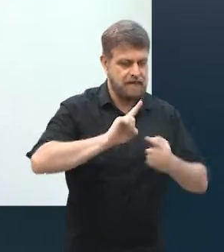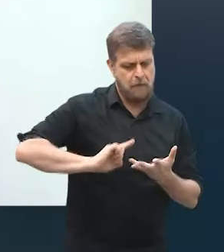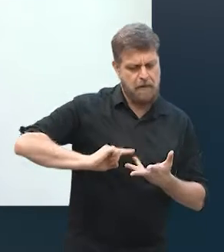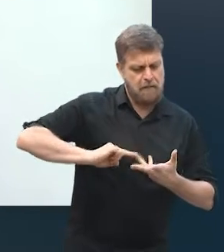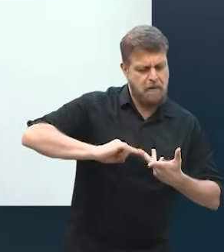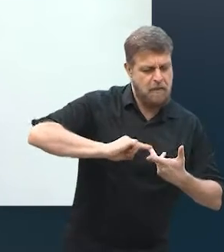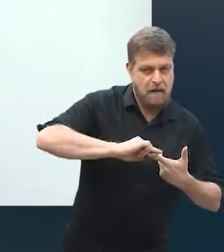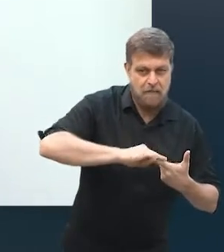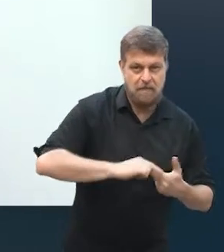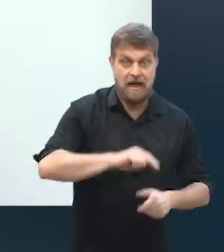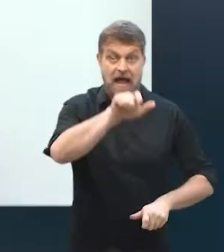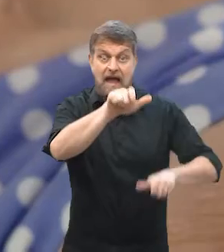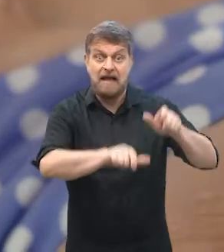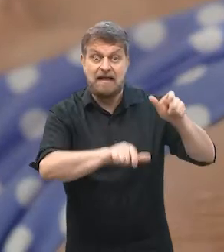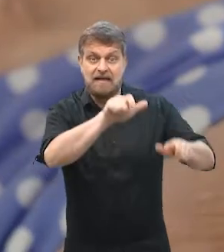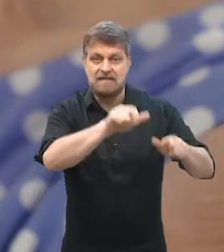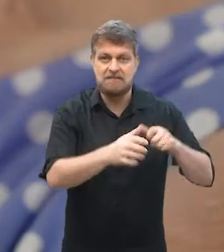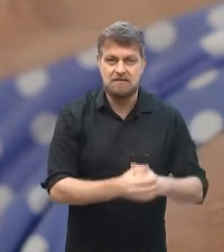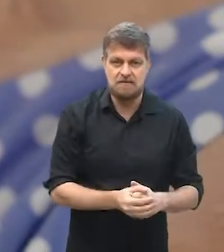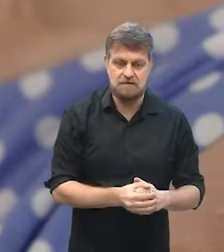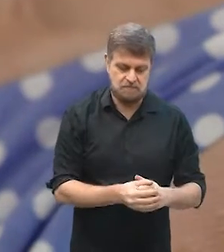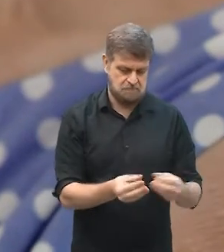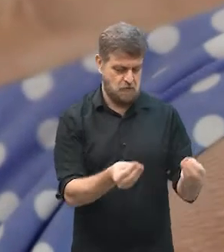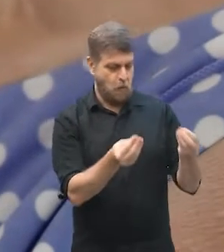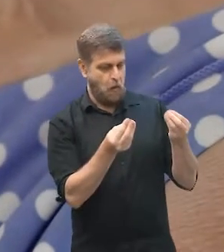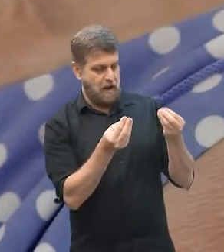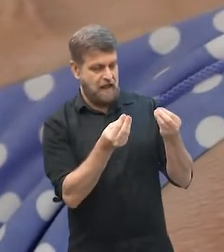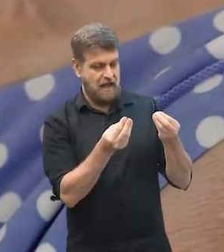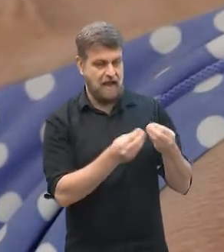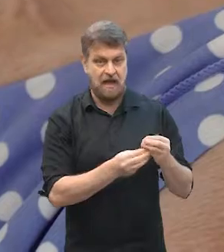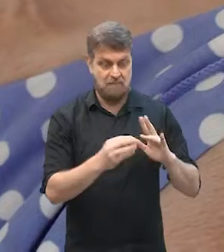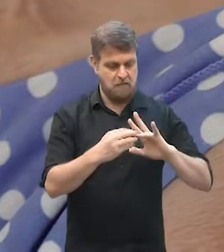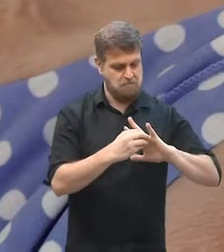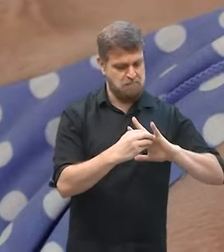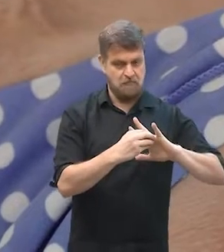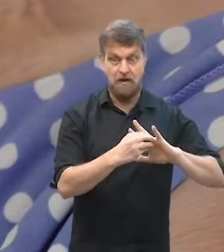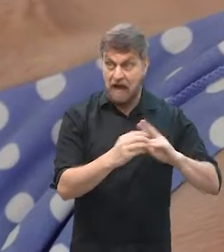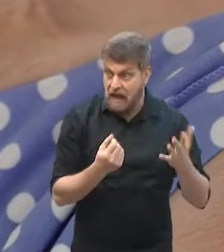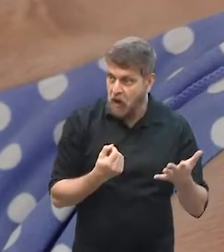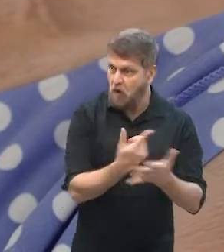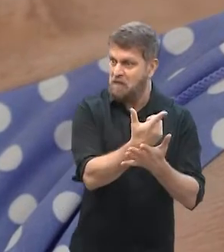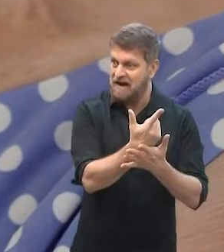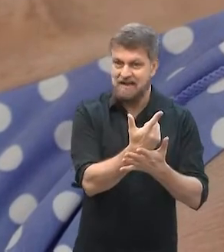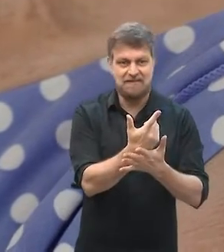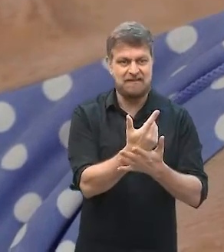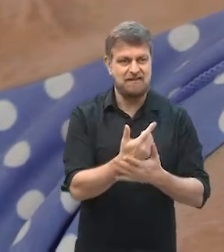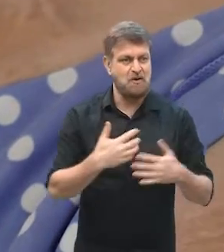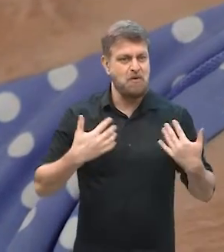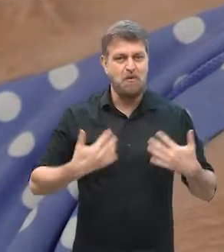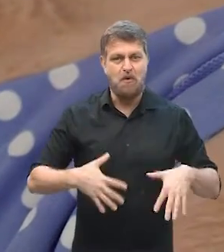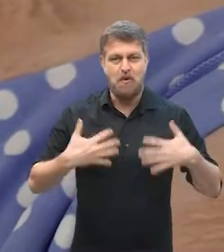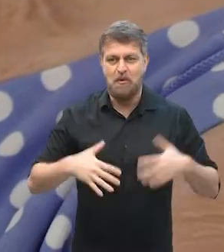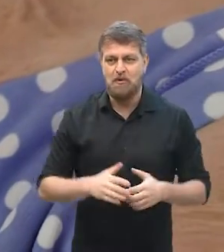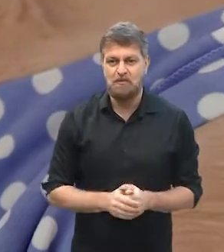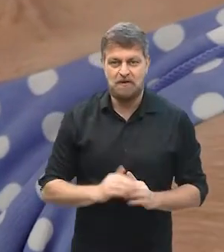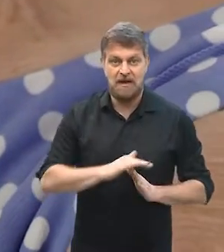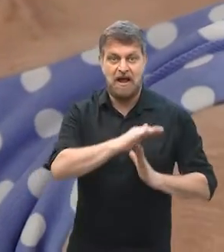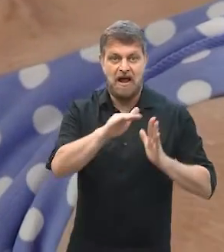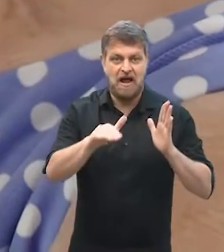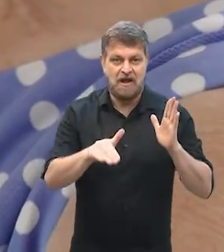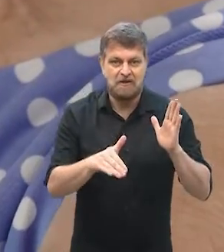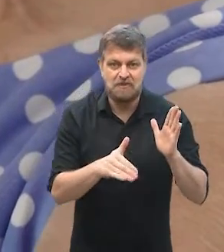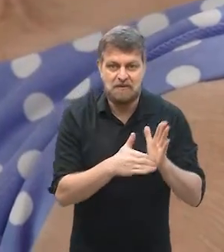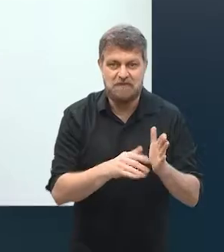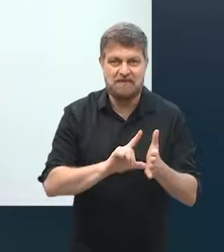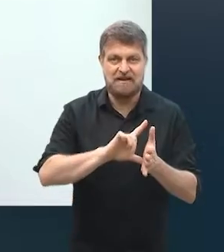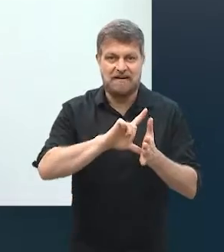né, e as pessoas, assim, não tinha nenhuma que acabava não ficando com algum produto, né, e também não tinha nenhuma que acabava não